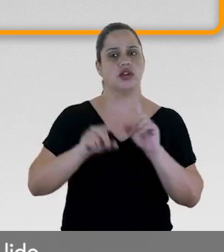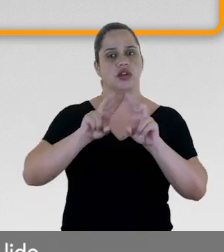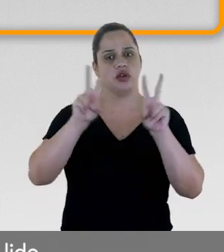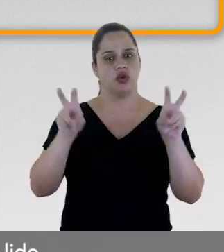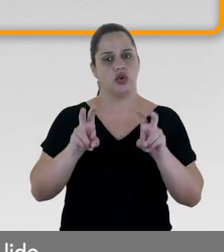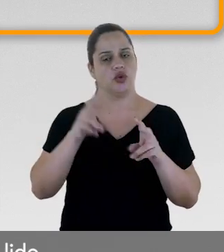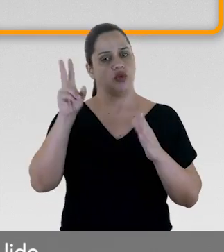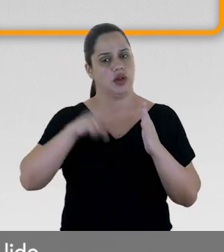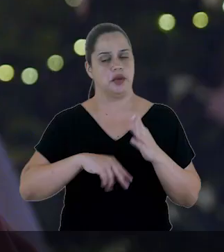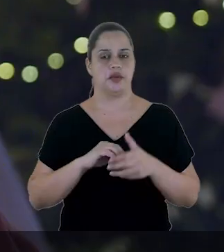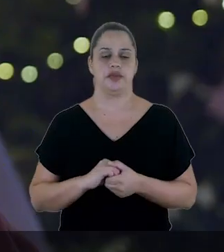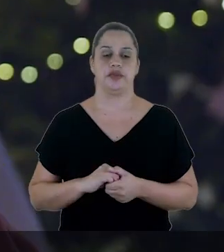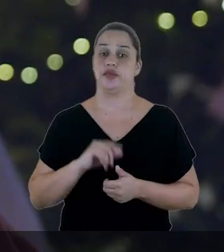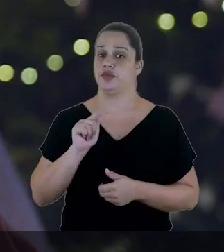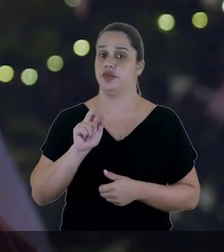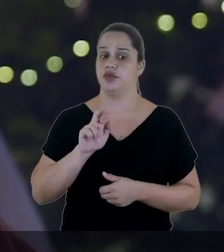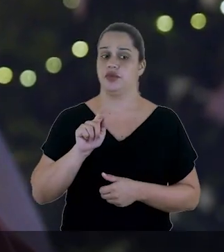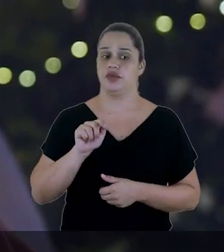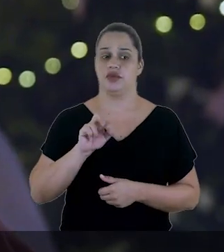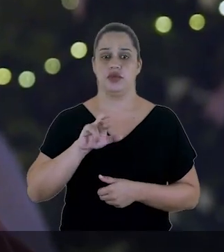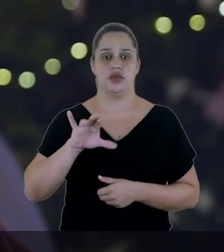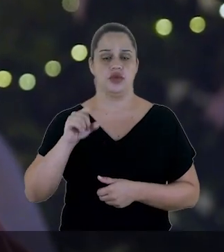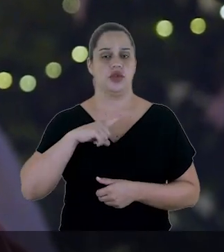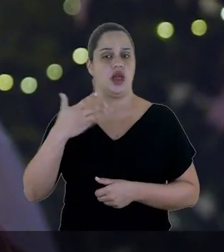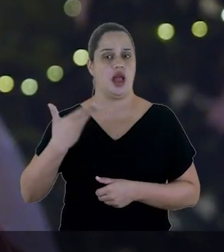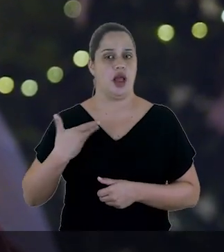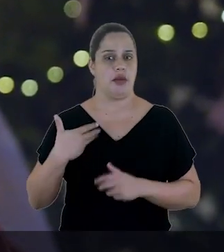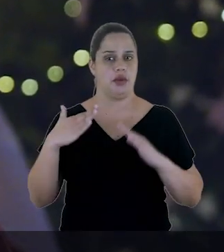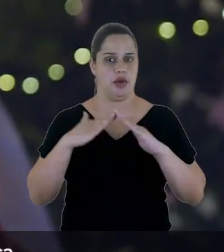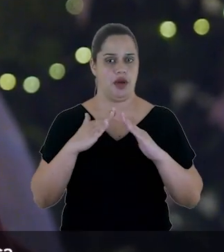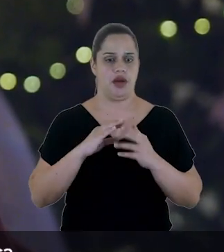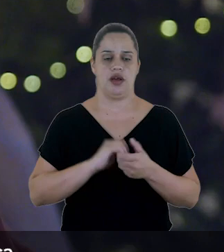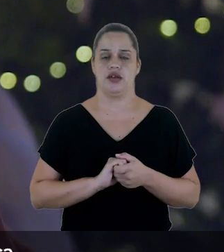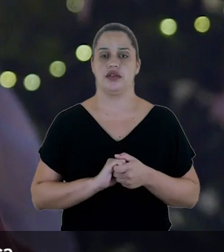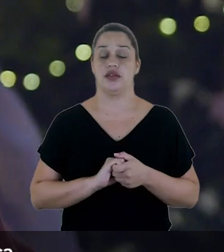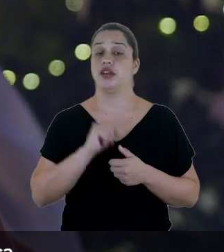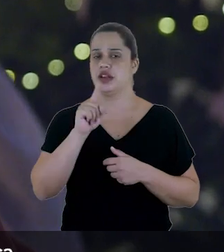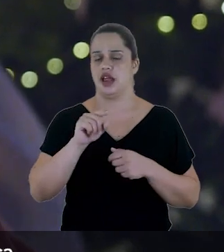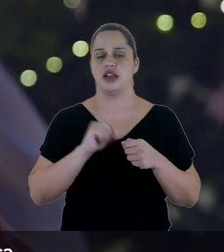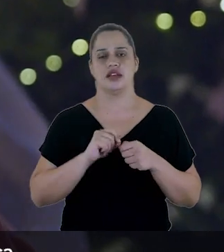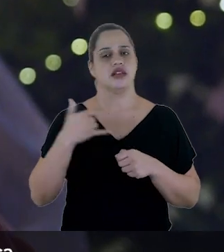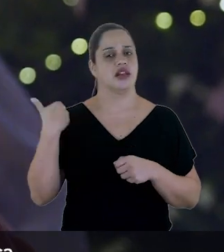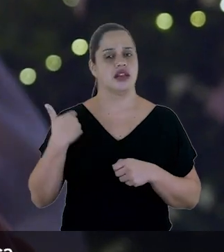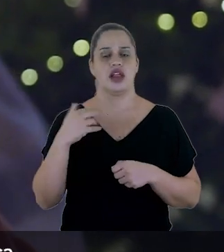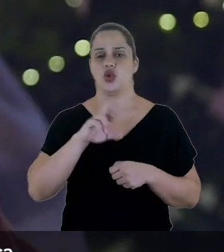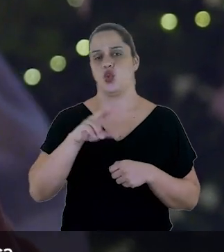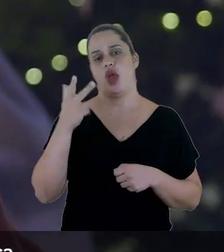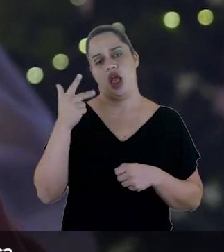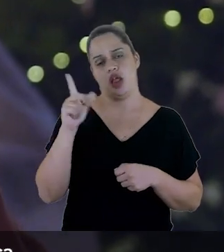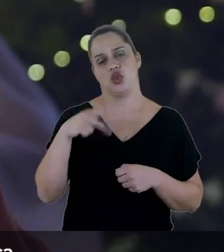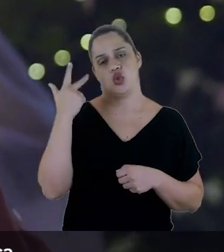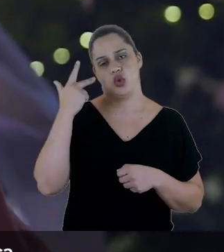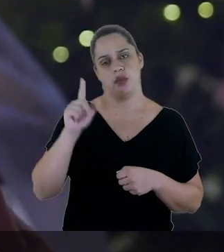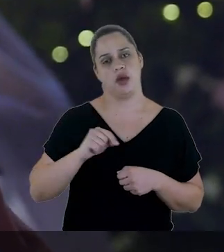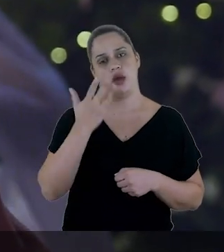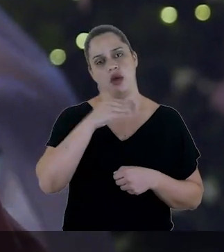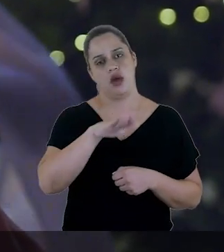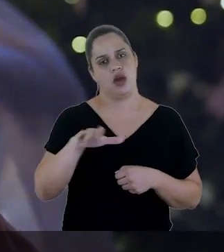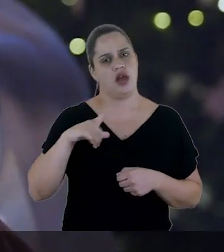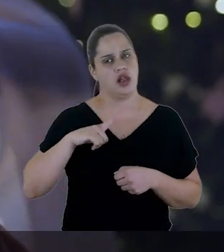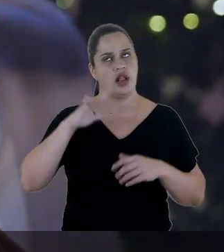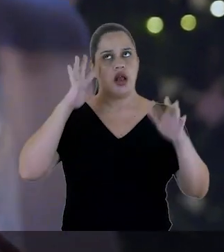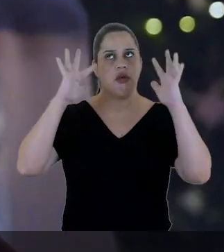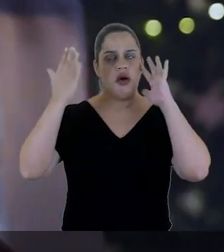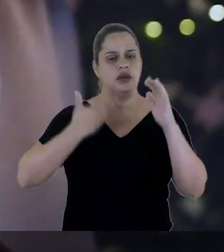conteúdo lido. Gregório é amigo de uma casa. Nessa idade, não é incomum que uma criança tenha um